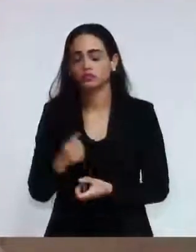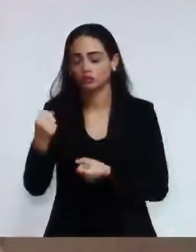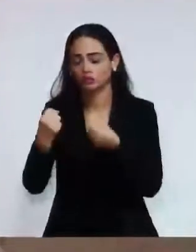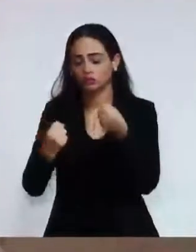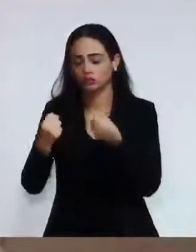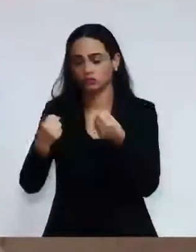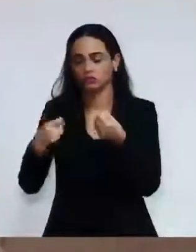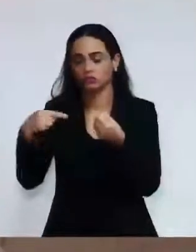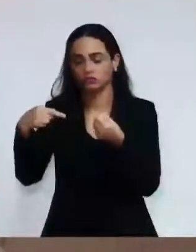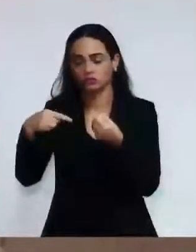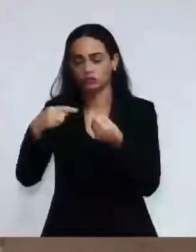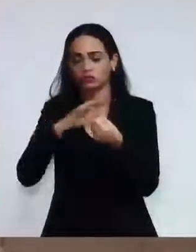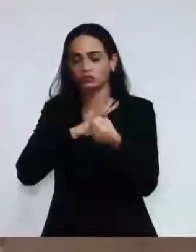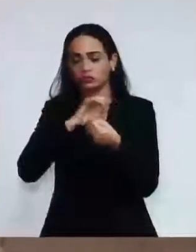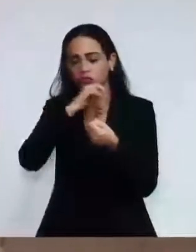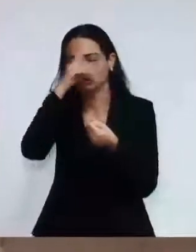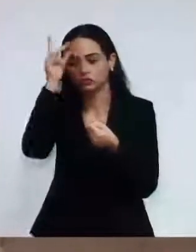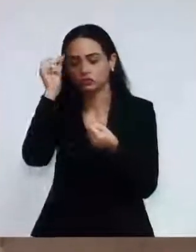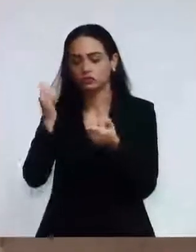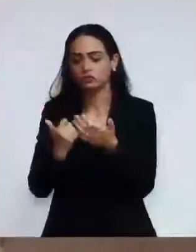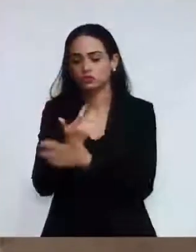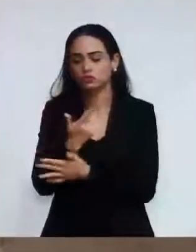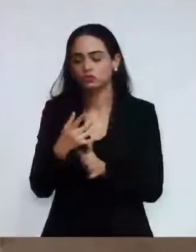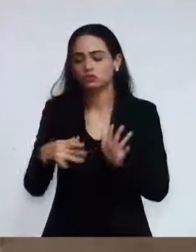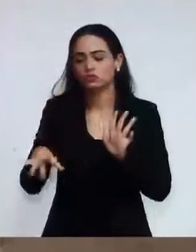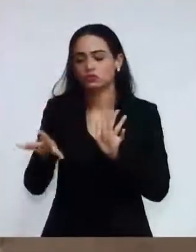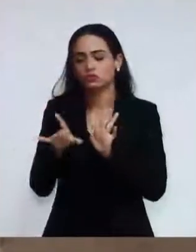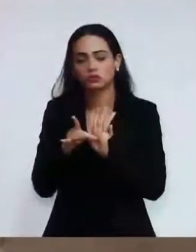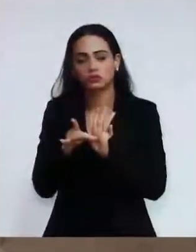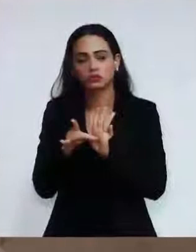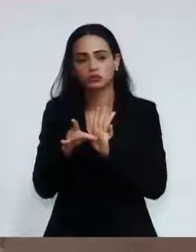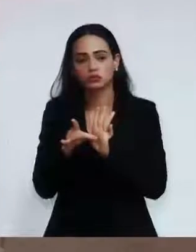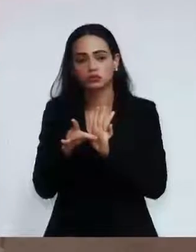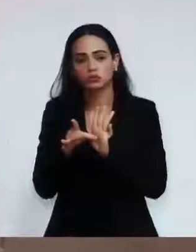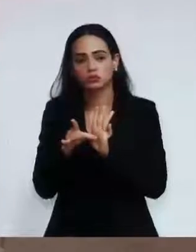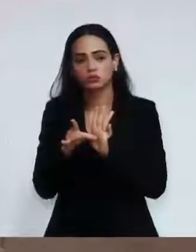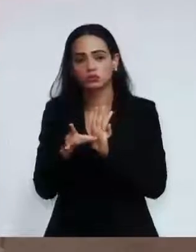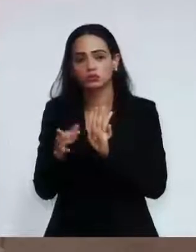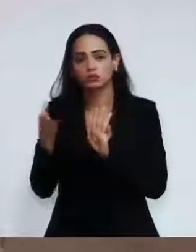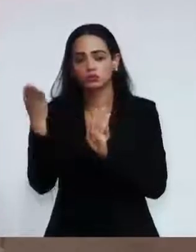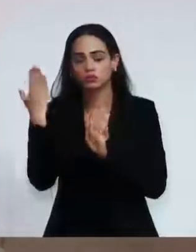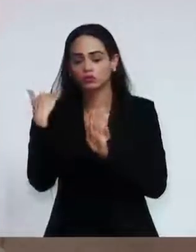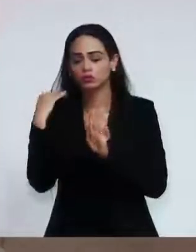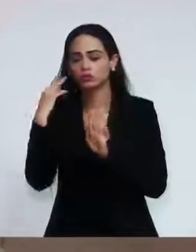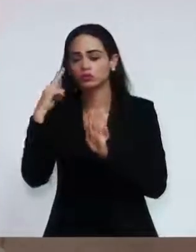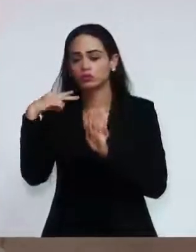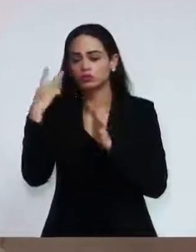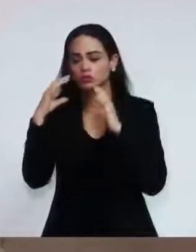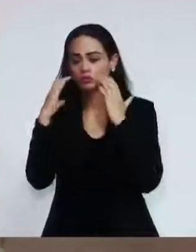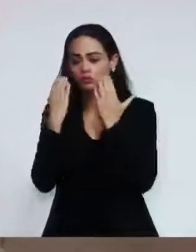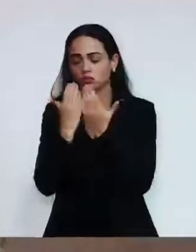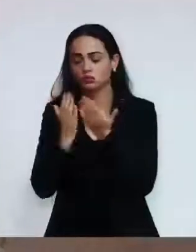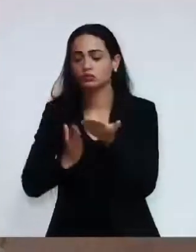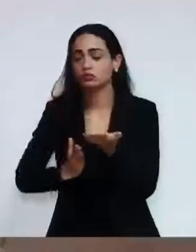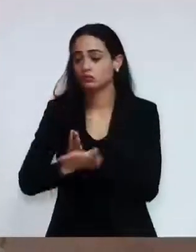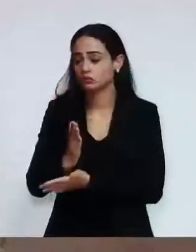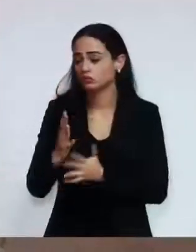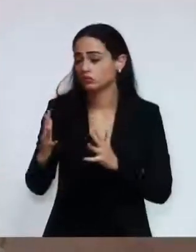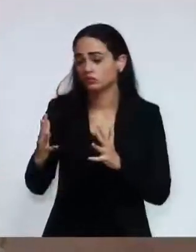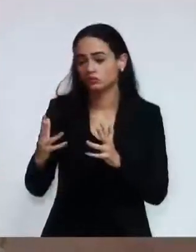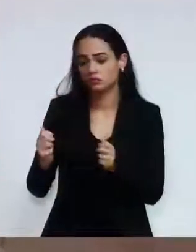era através da emenda positiva, feita por essa Câmara Municipal e aprovada por todos os novos vereadores.